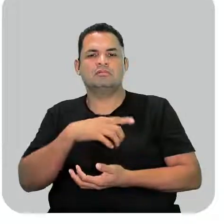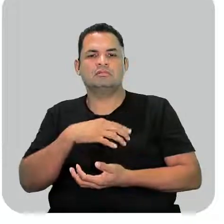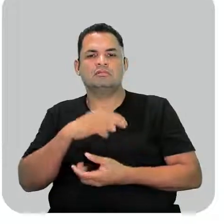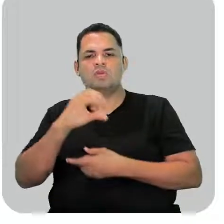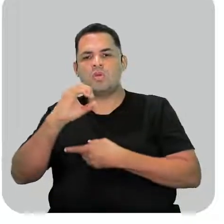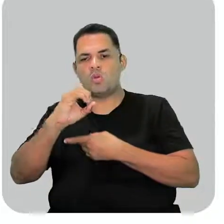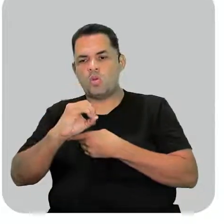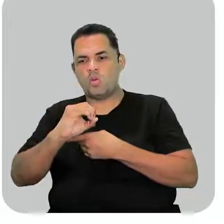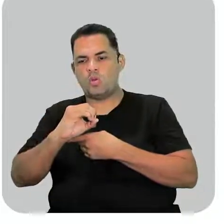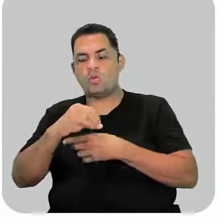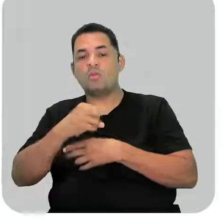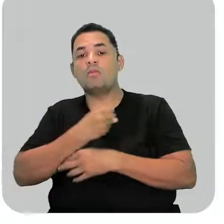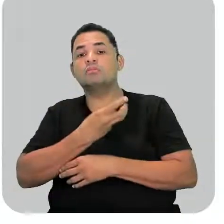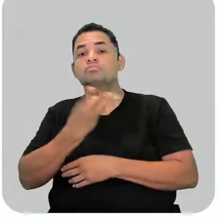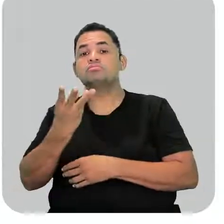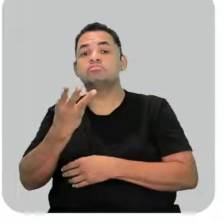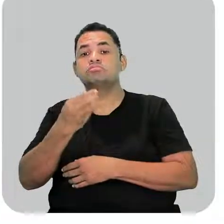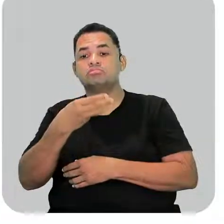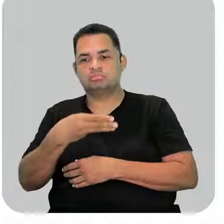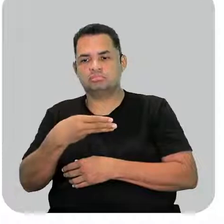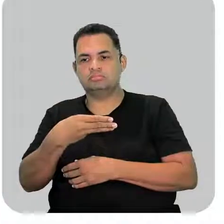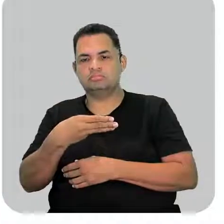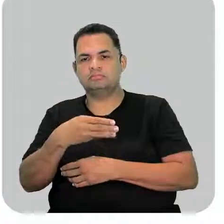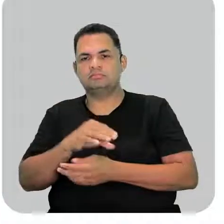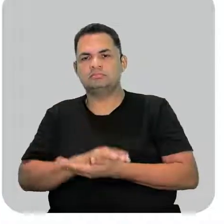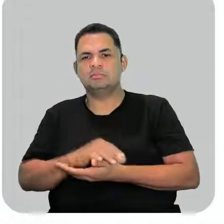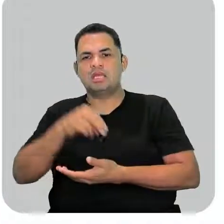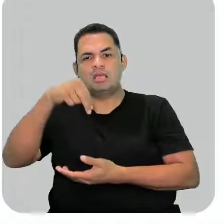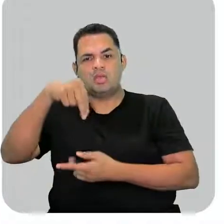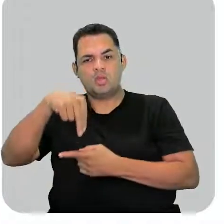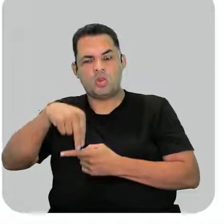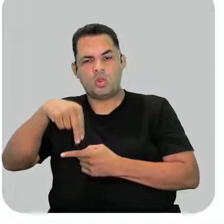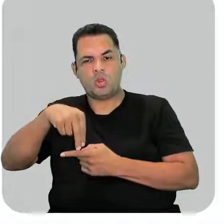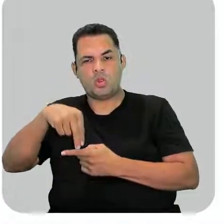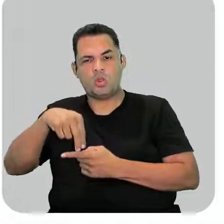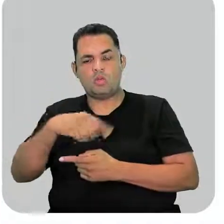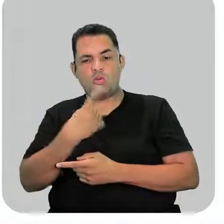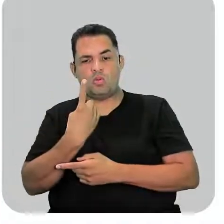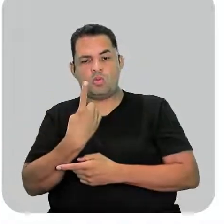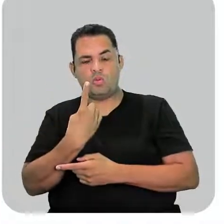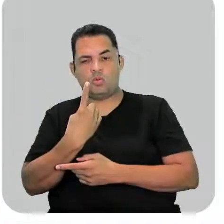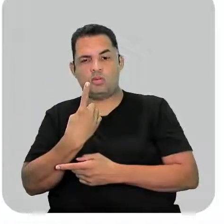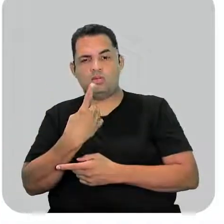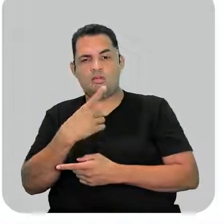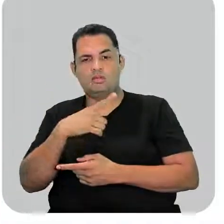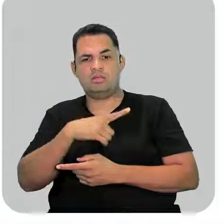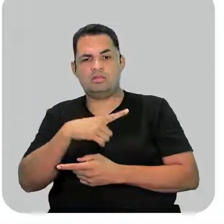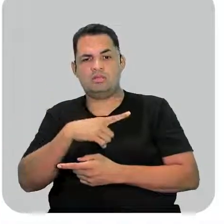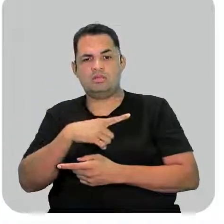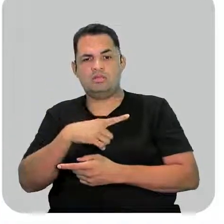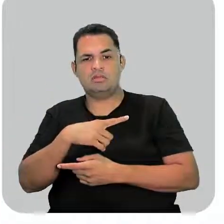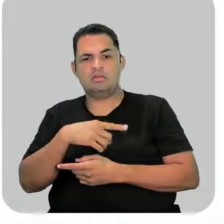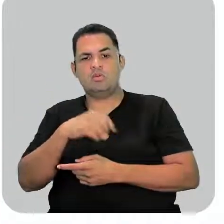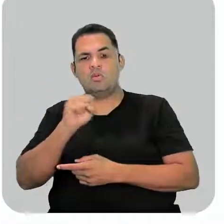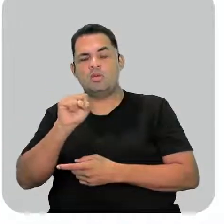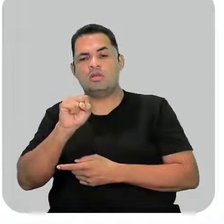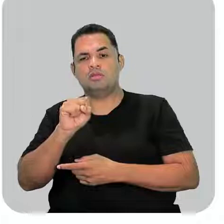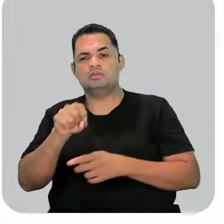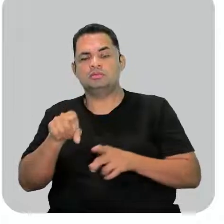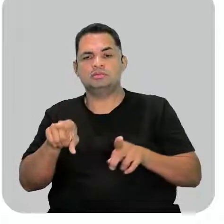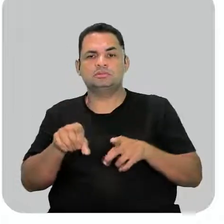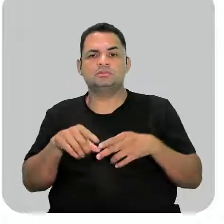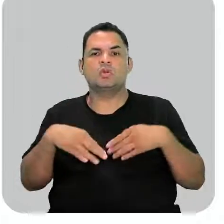oxigênio. Quantos? 3. Vou ter nitrogênio, só 1. E eu vou ter o enxofre também, só 1.